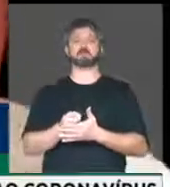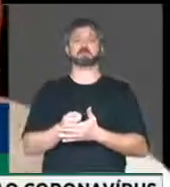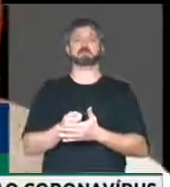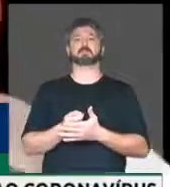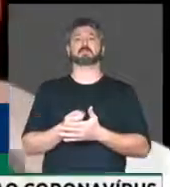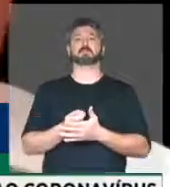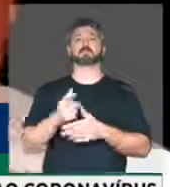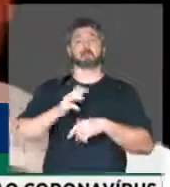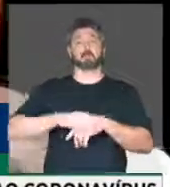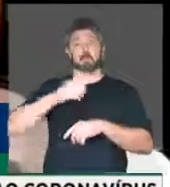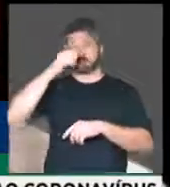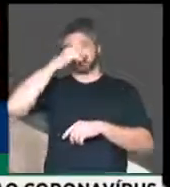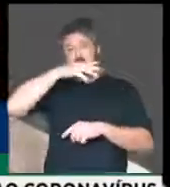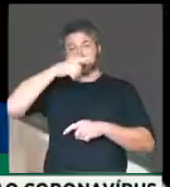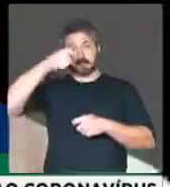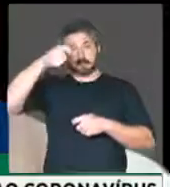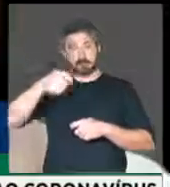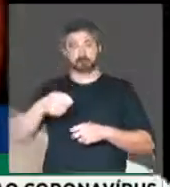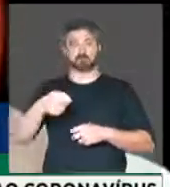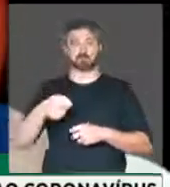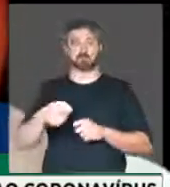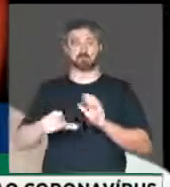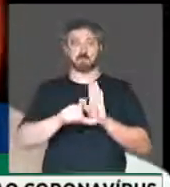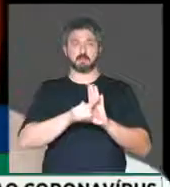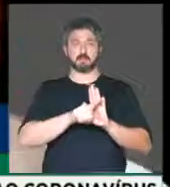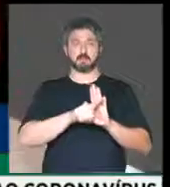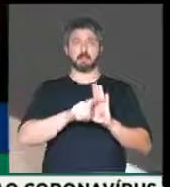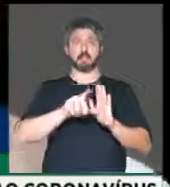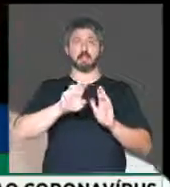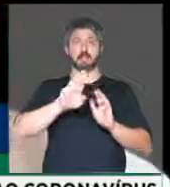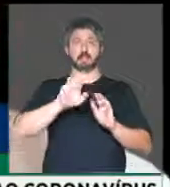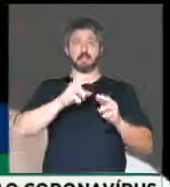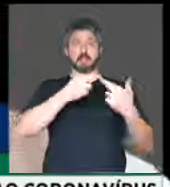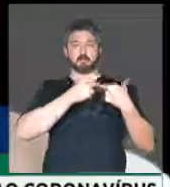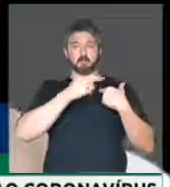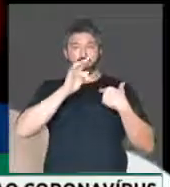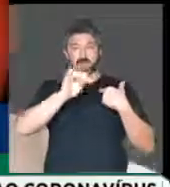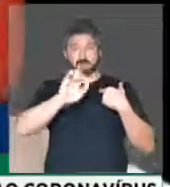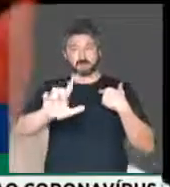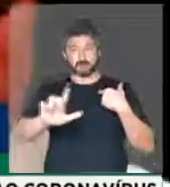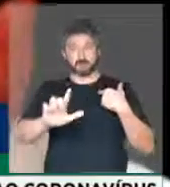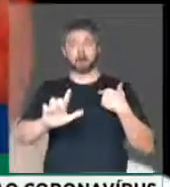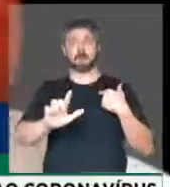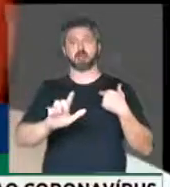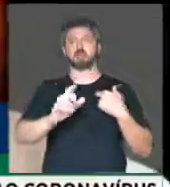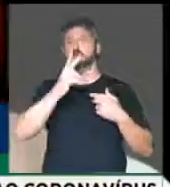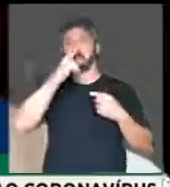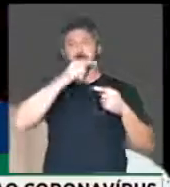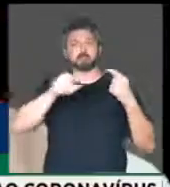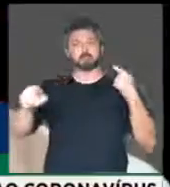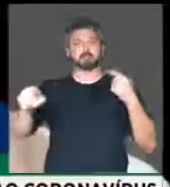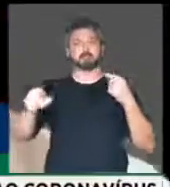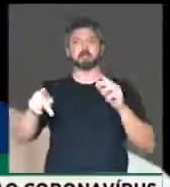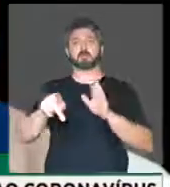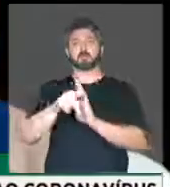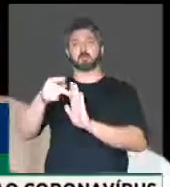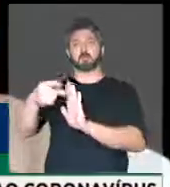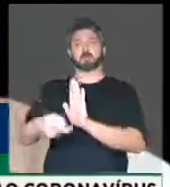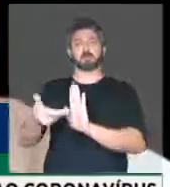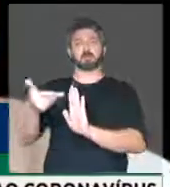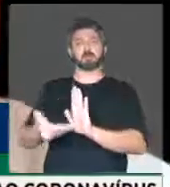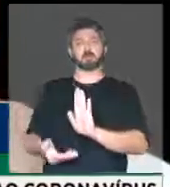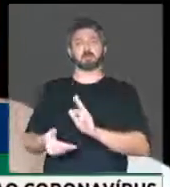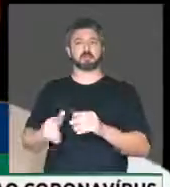agudizam, que aprofundam exigências da lei de responsabilidade fiscal, em absoluta desintonia com o espírito do projeto,